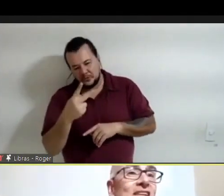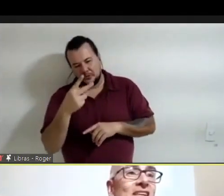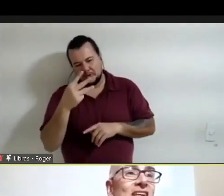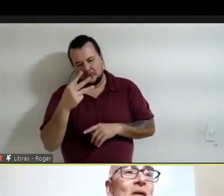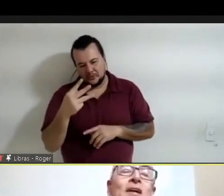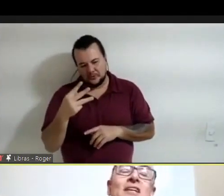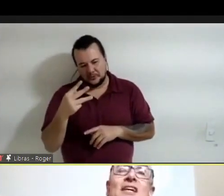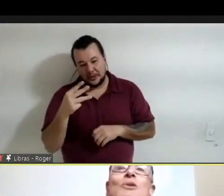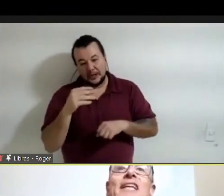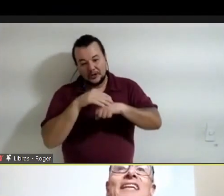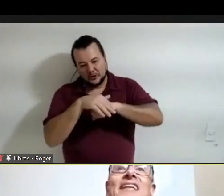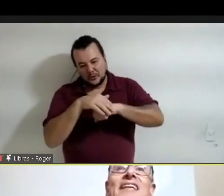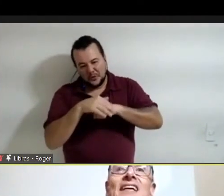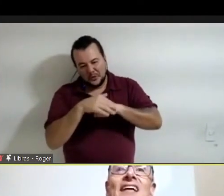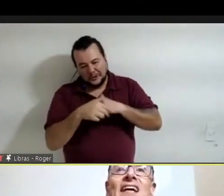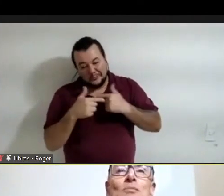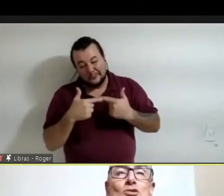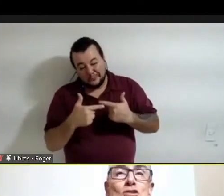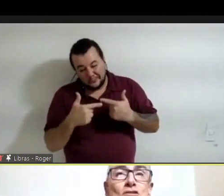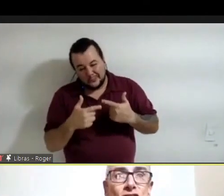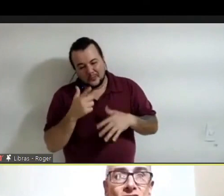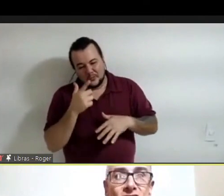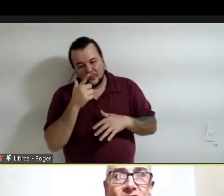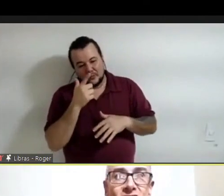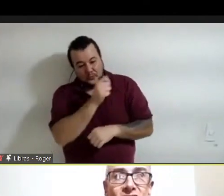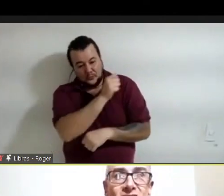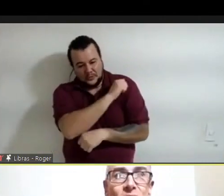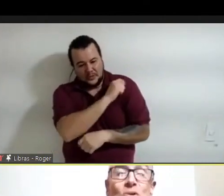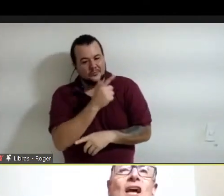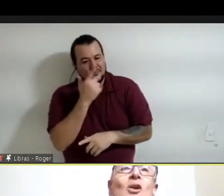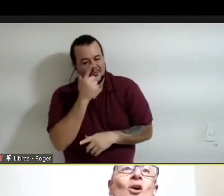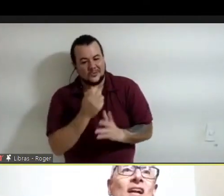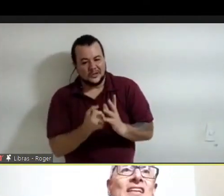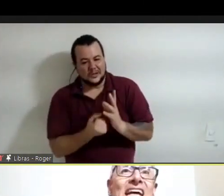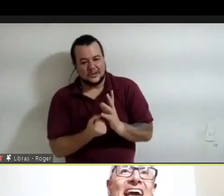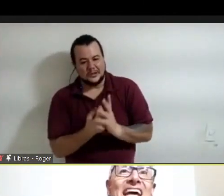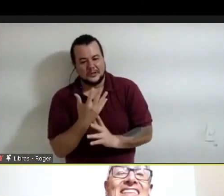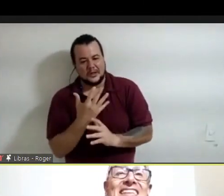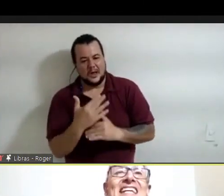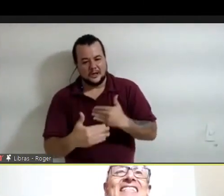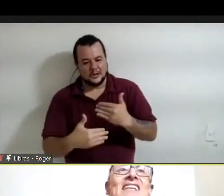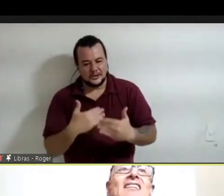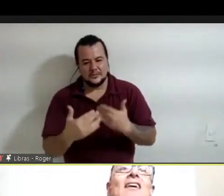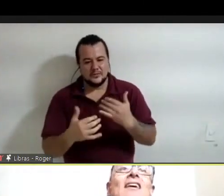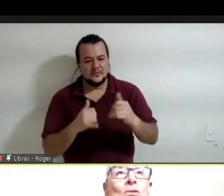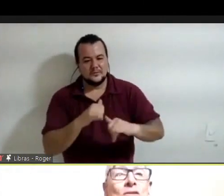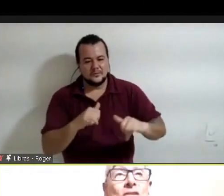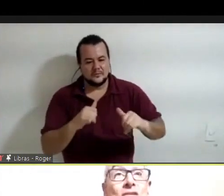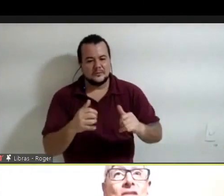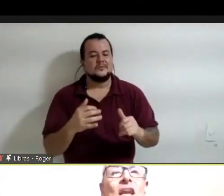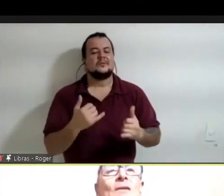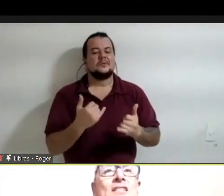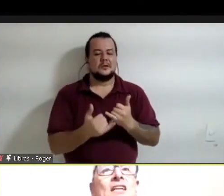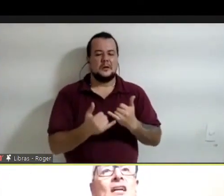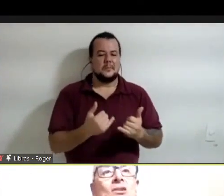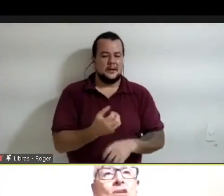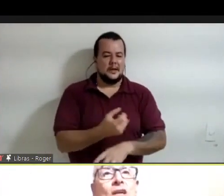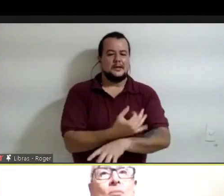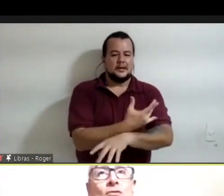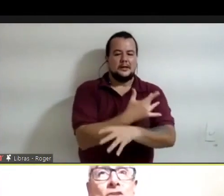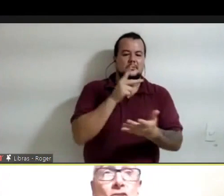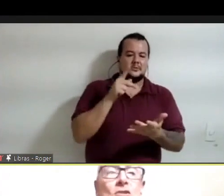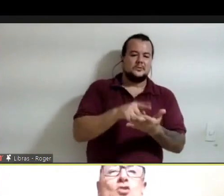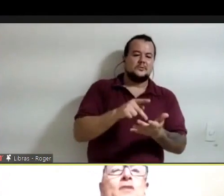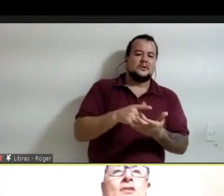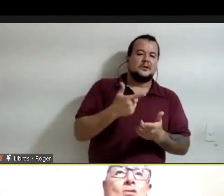dados e aparece autêntica emoção, porque logran extraer sentido de a base de dados